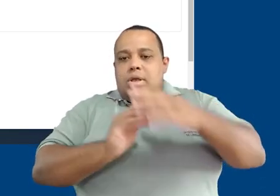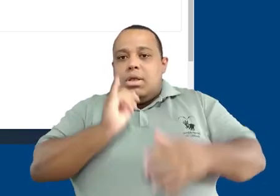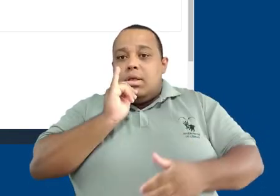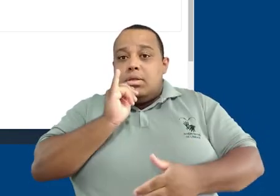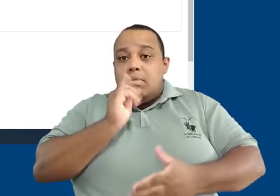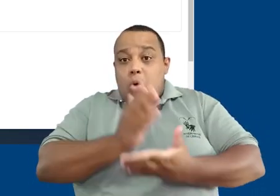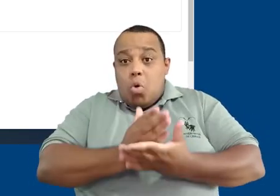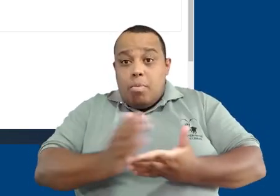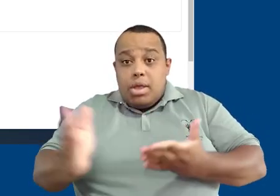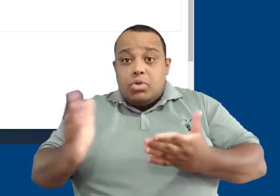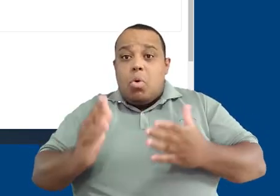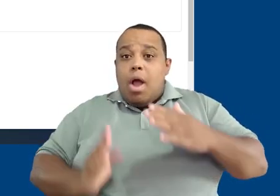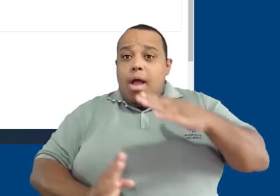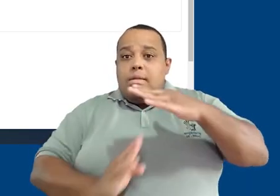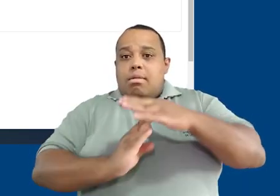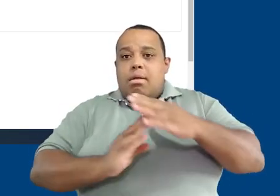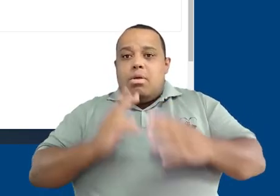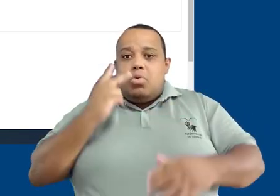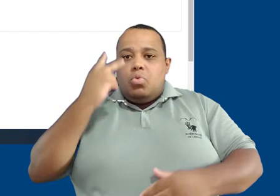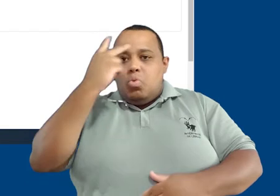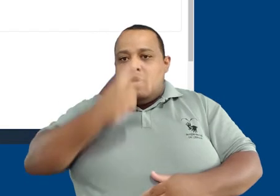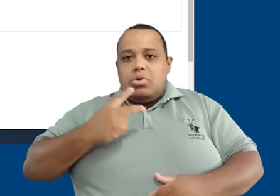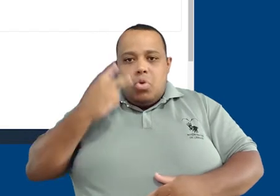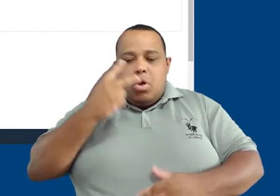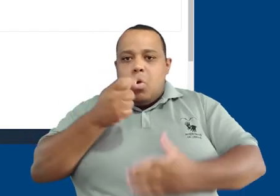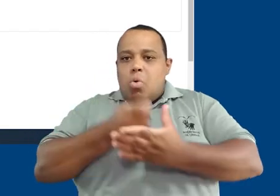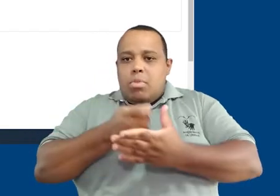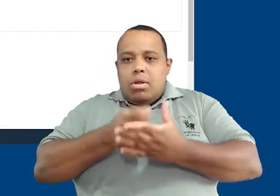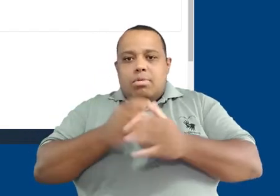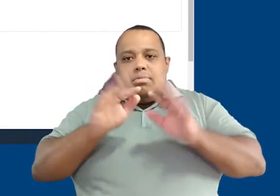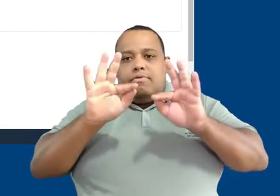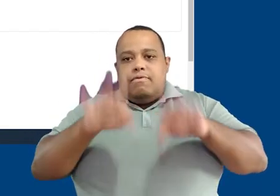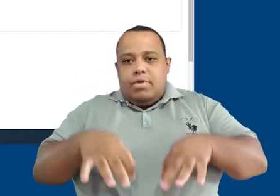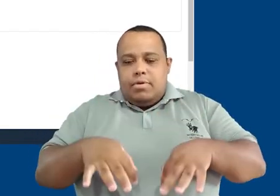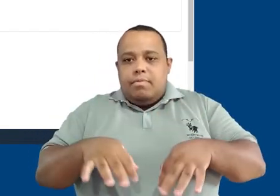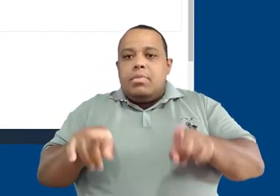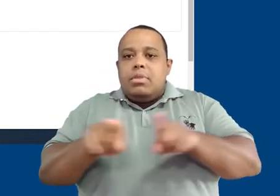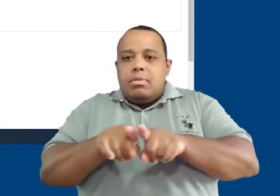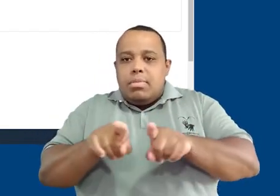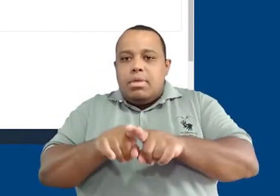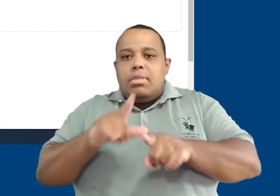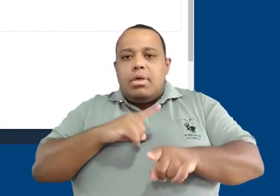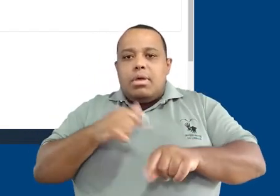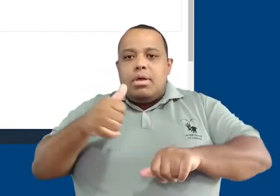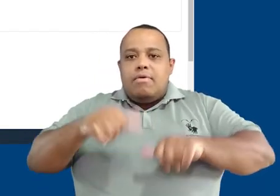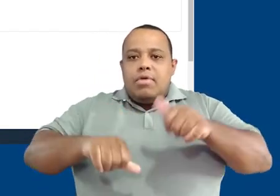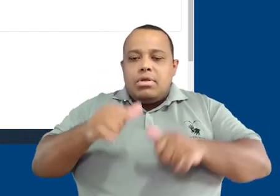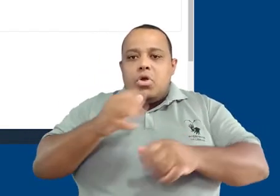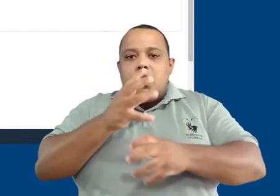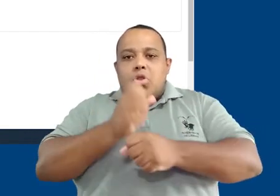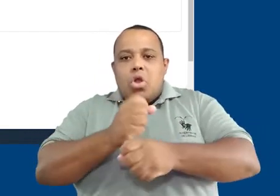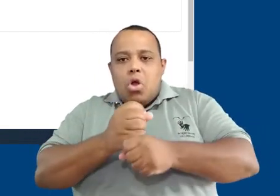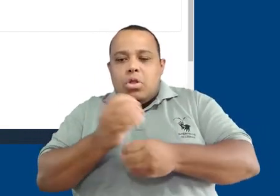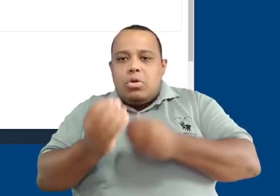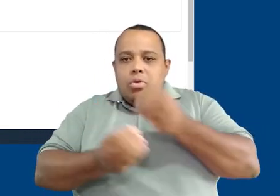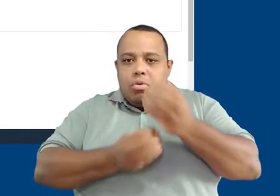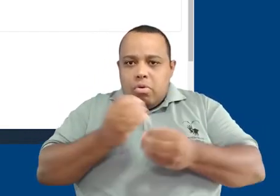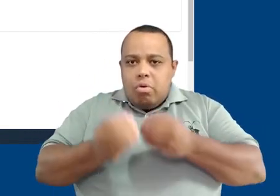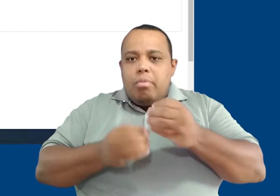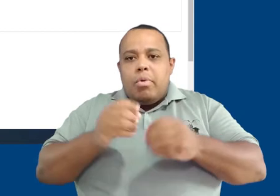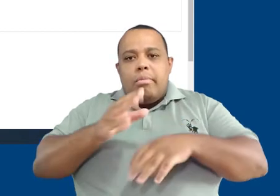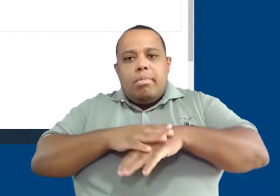eu tenho duas horas para finalizar essa tentativa. E eu tenho um método de avaliação, nota mais alta nesse caso, porque, neste caso, a